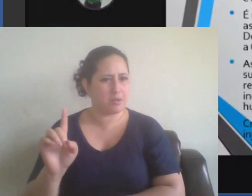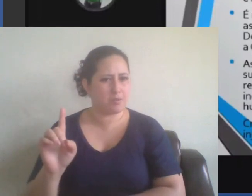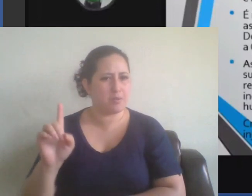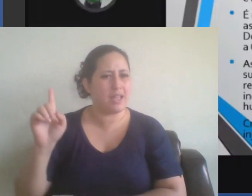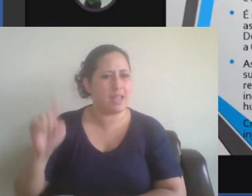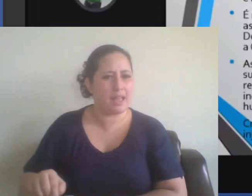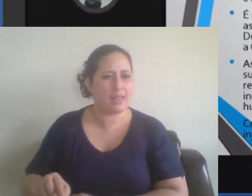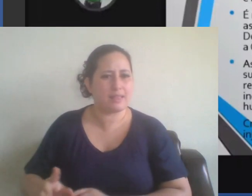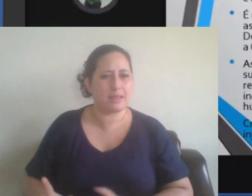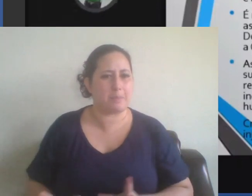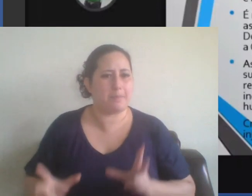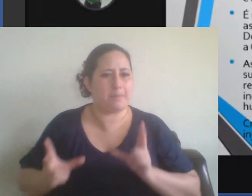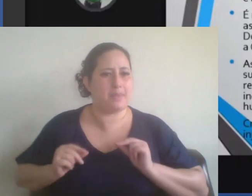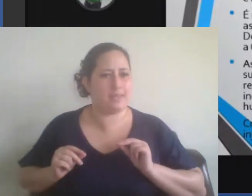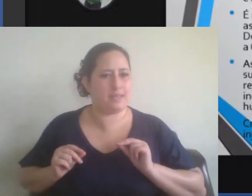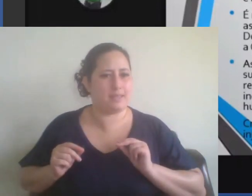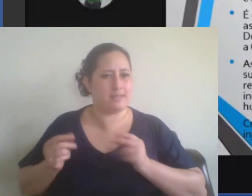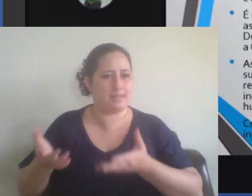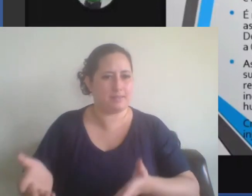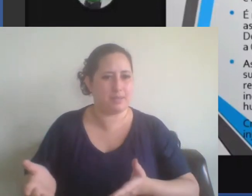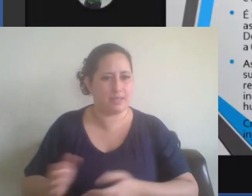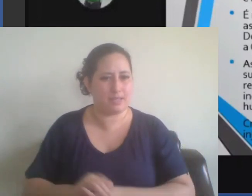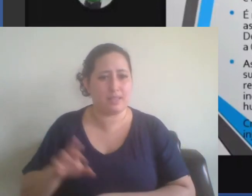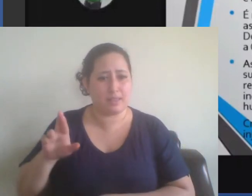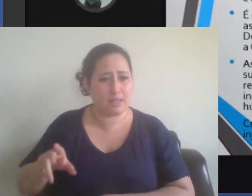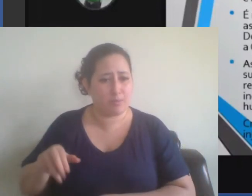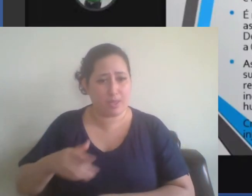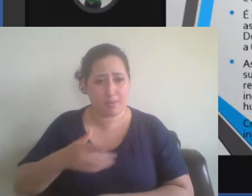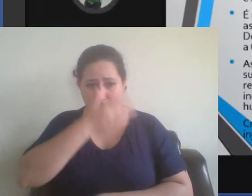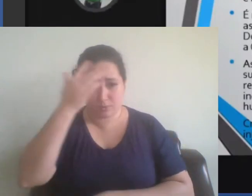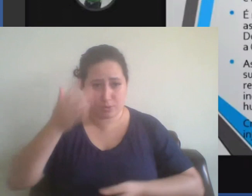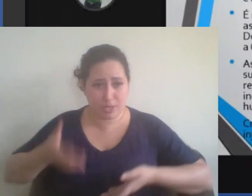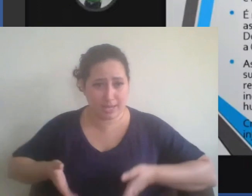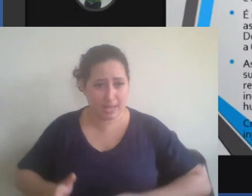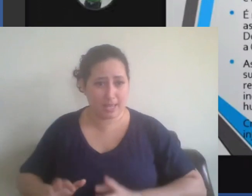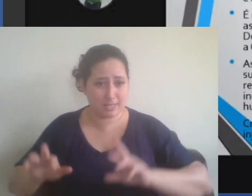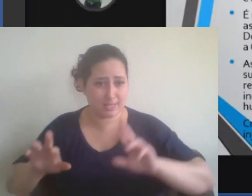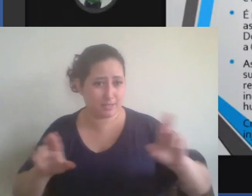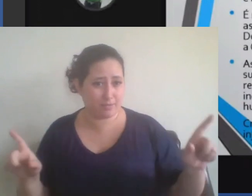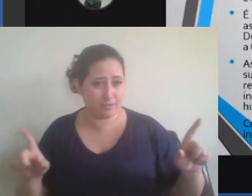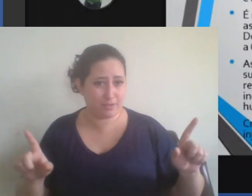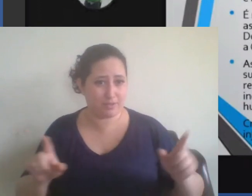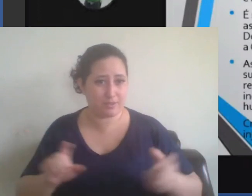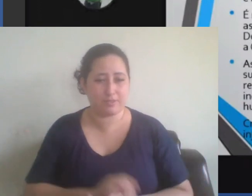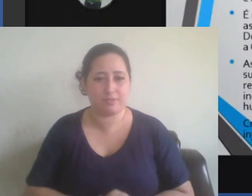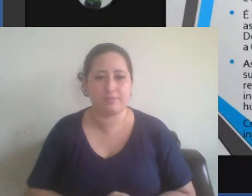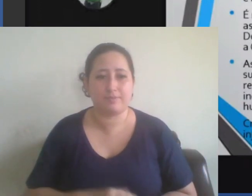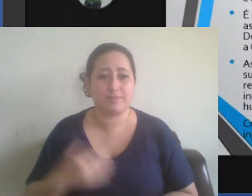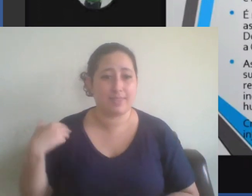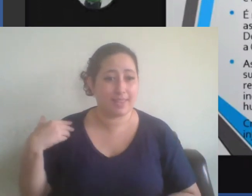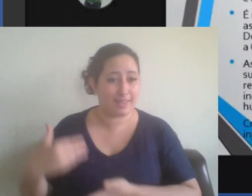meritocrática, não tinha nada a ver com o nascimento. Olha como até hoje nós escutamos